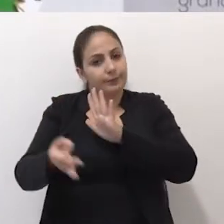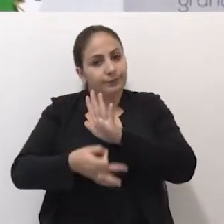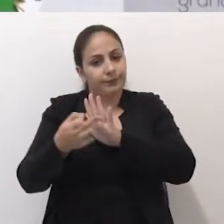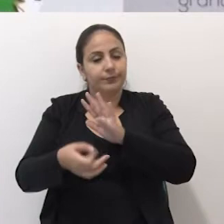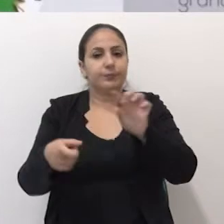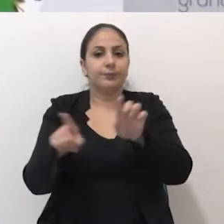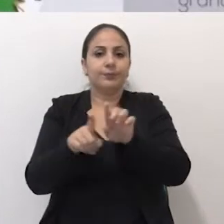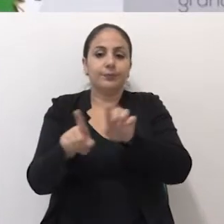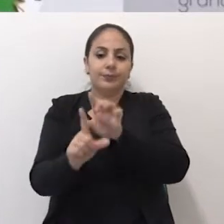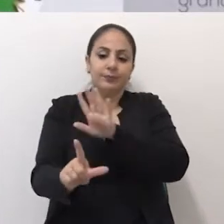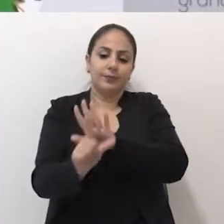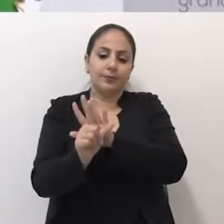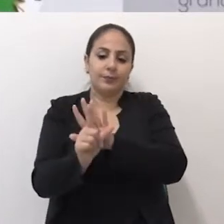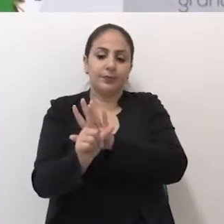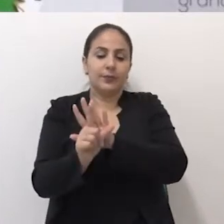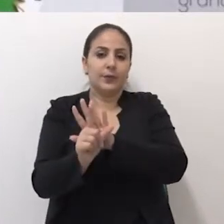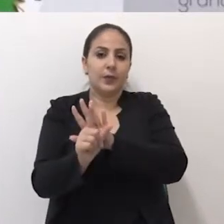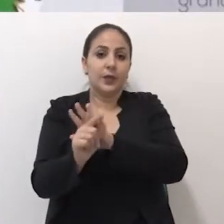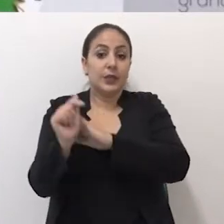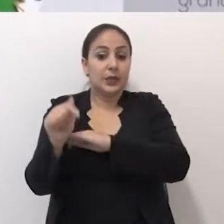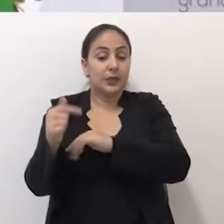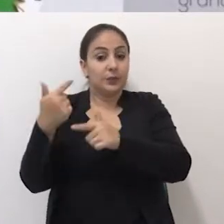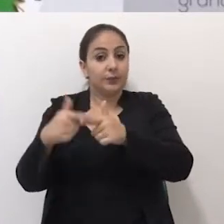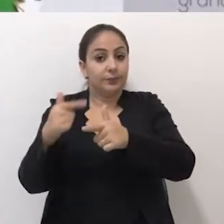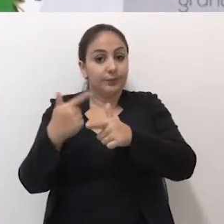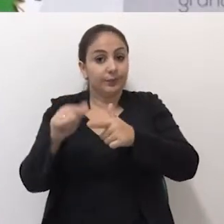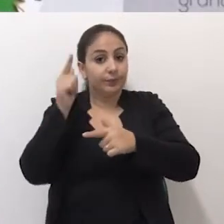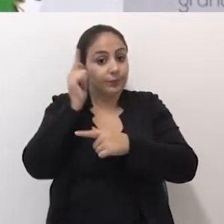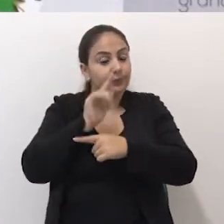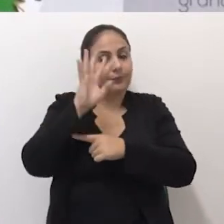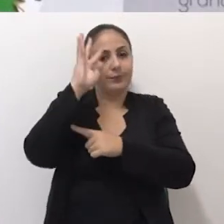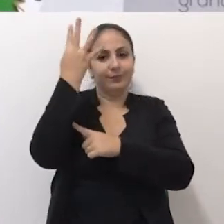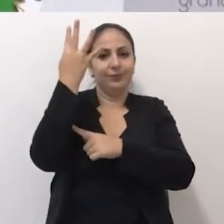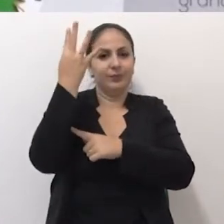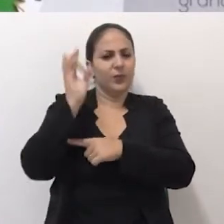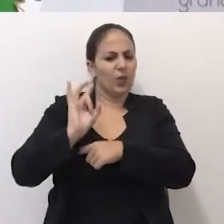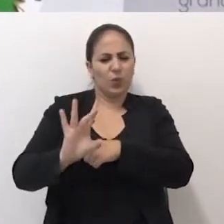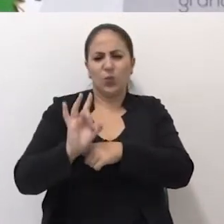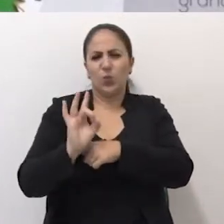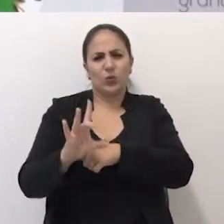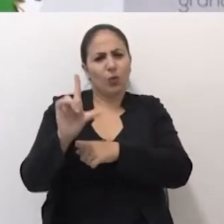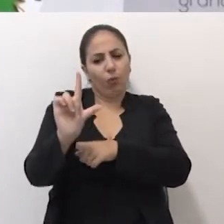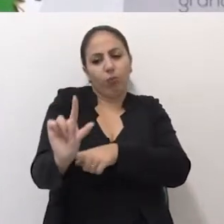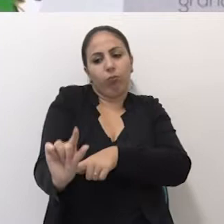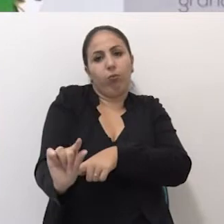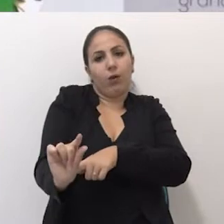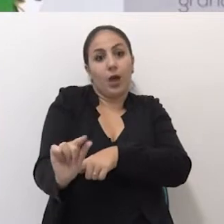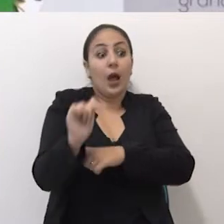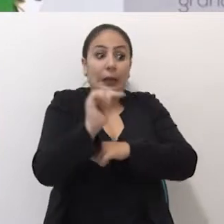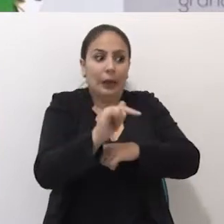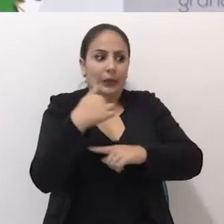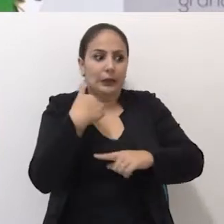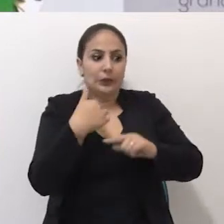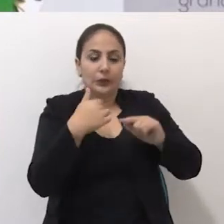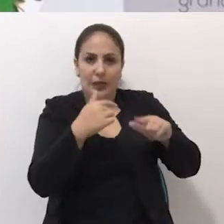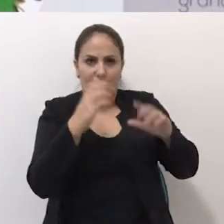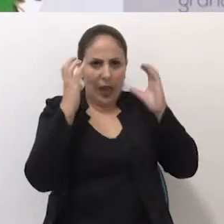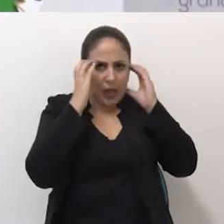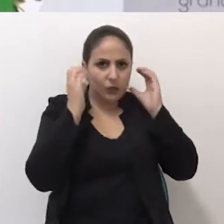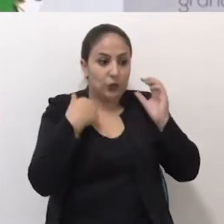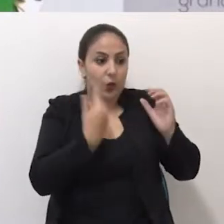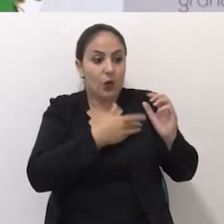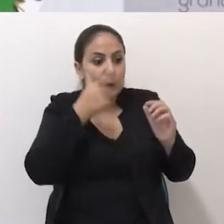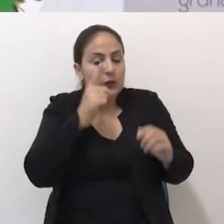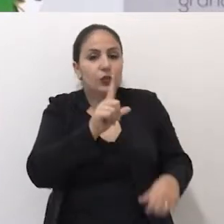indicações e também com leis para que esses problemas sejam resolvidos, não só amenizados. Lá a gente amenizava